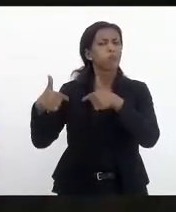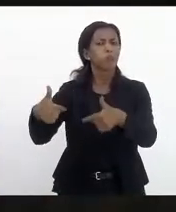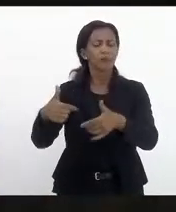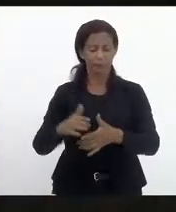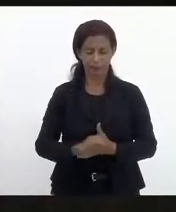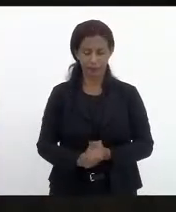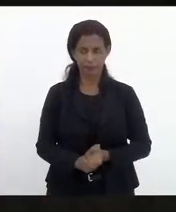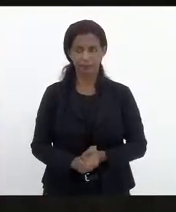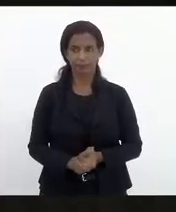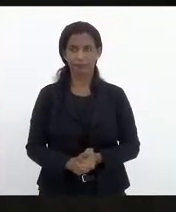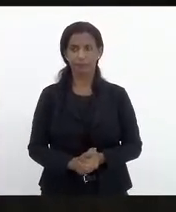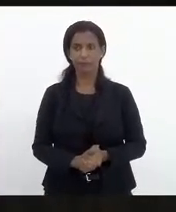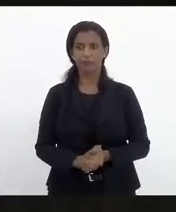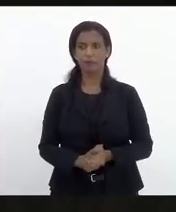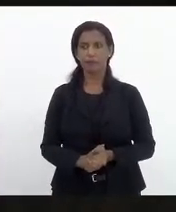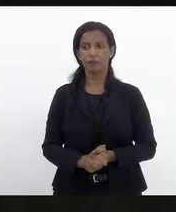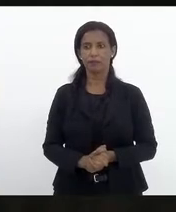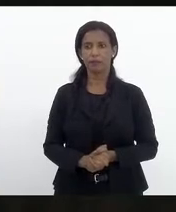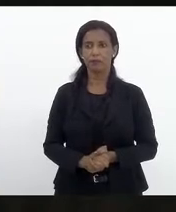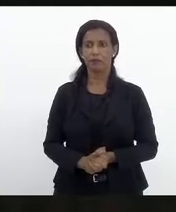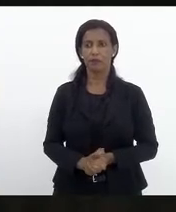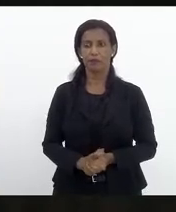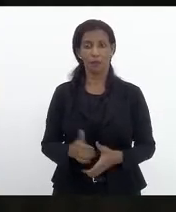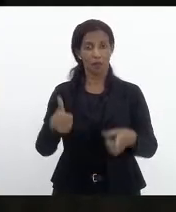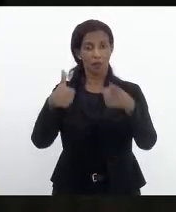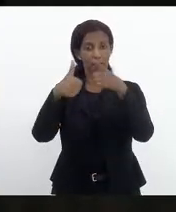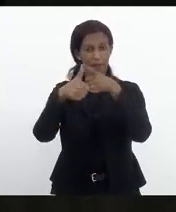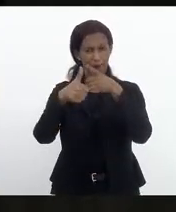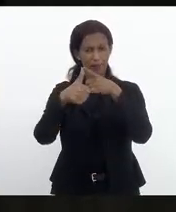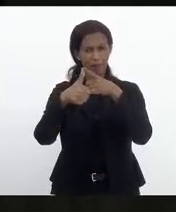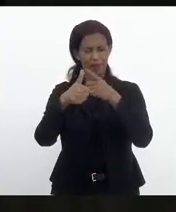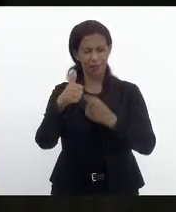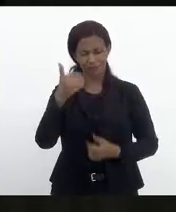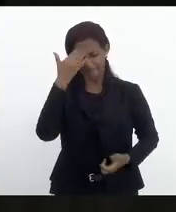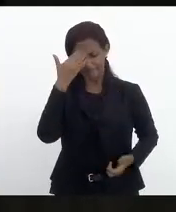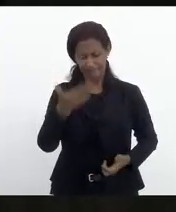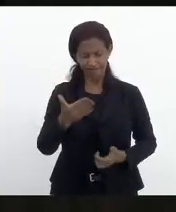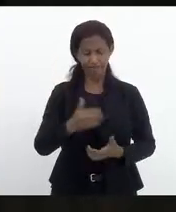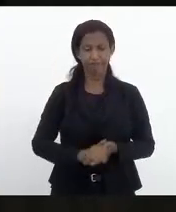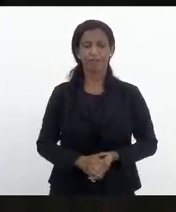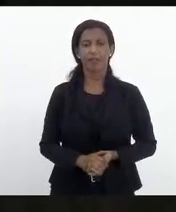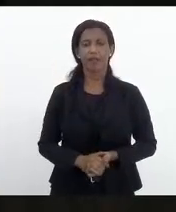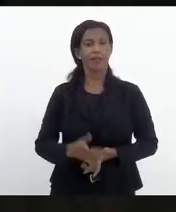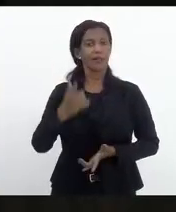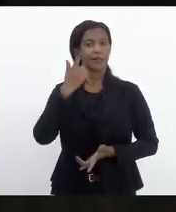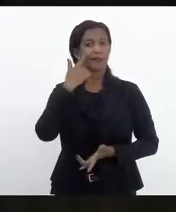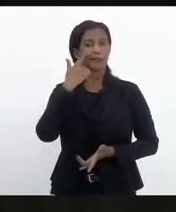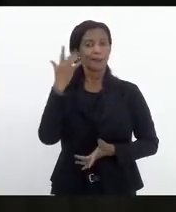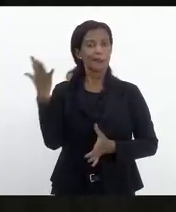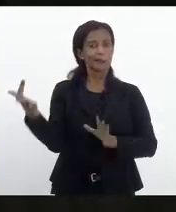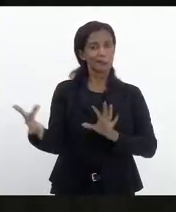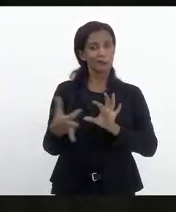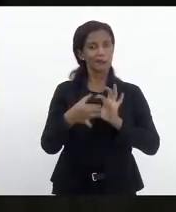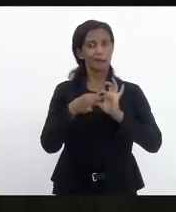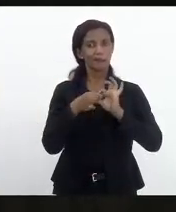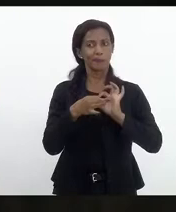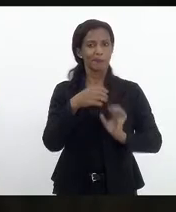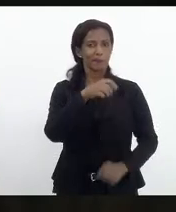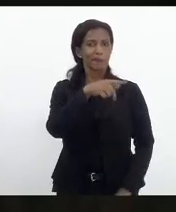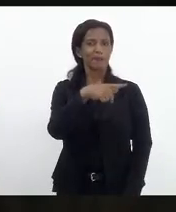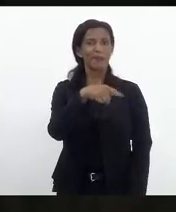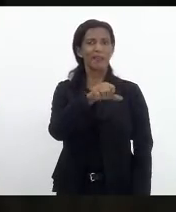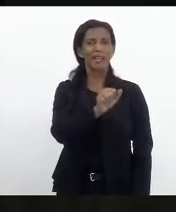Primeiro, Rodrigo, agradecer a oportunidade dessa questão de ordem. Primeiro, vem uma aliança PSL e PSOL